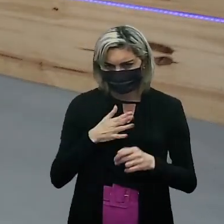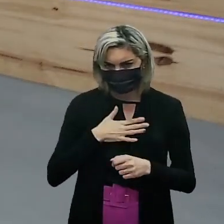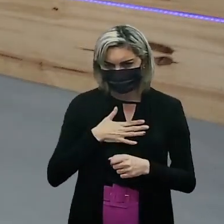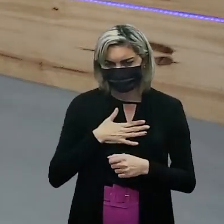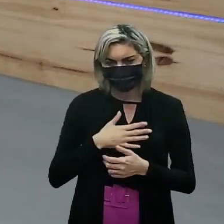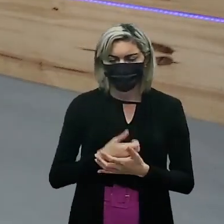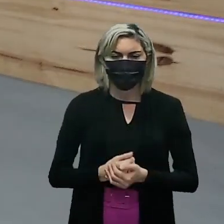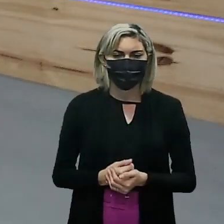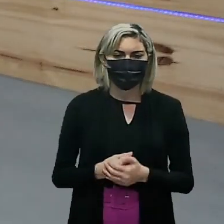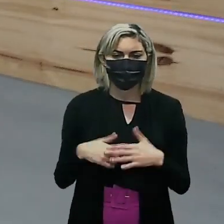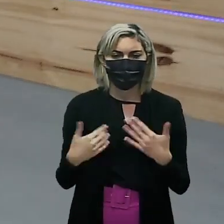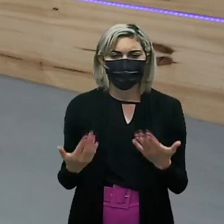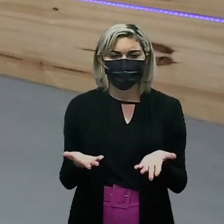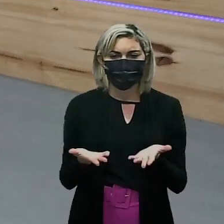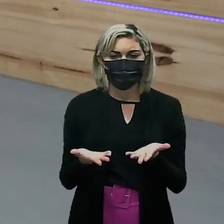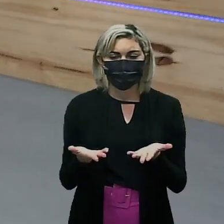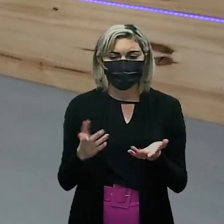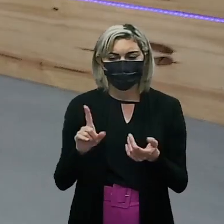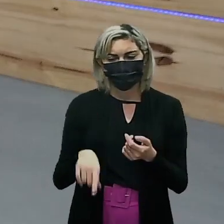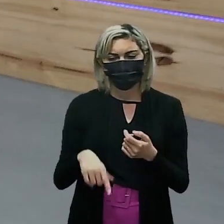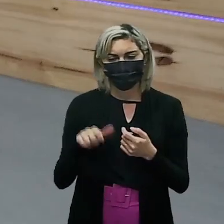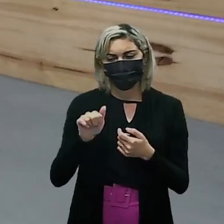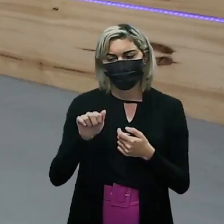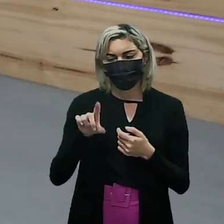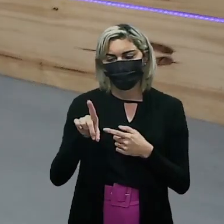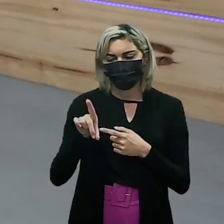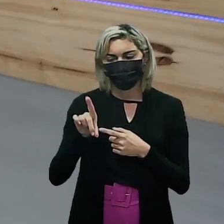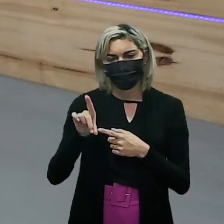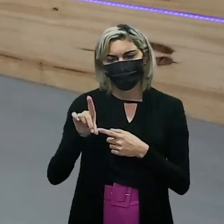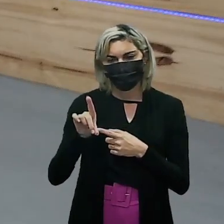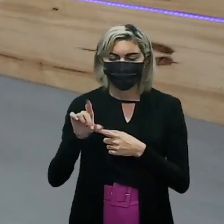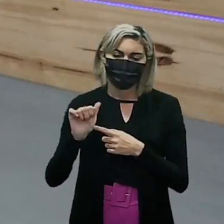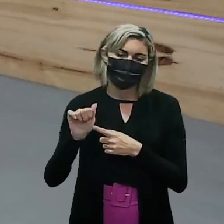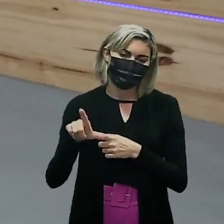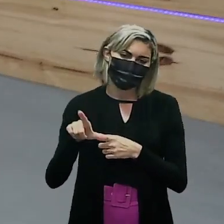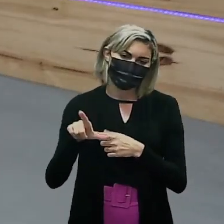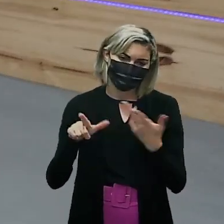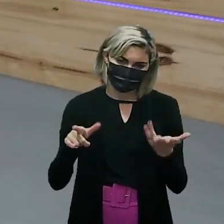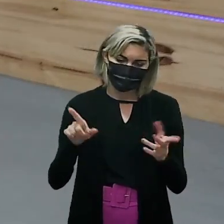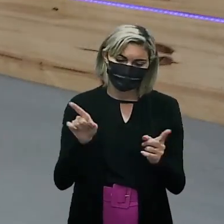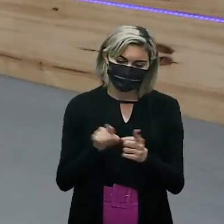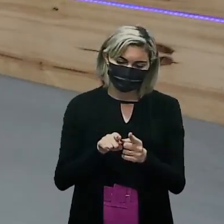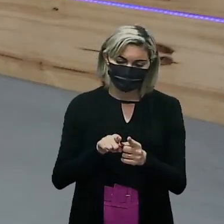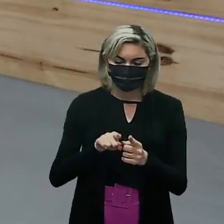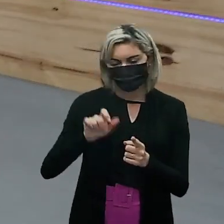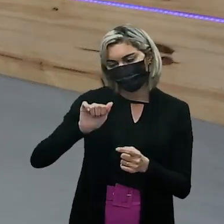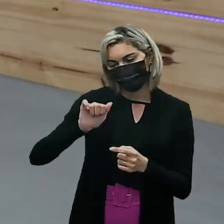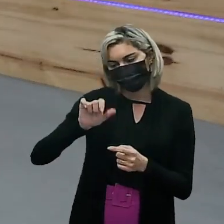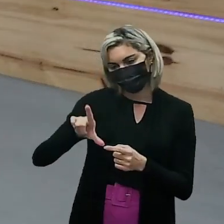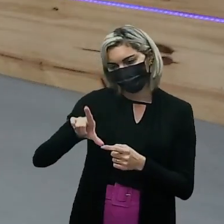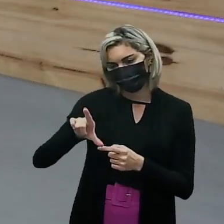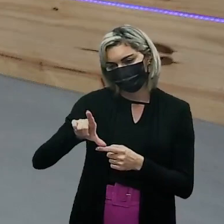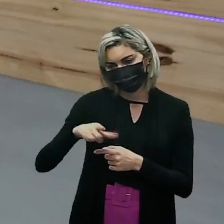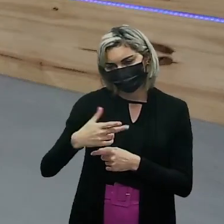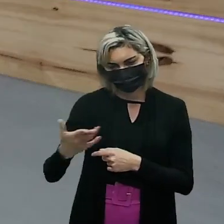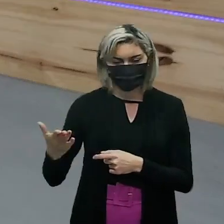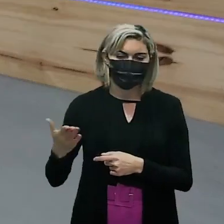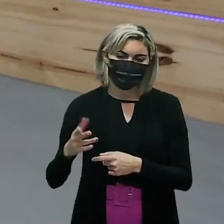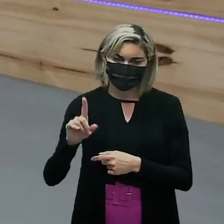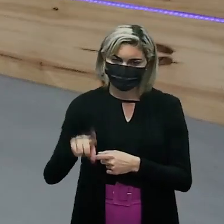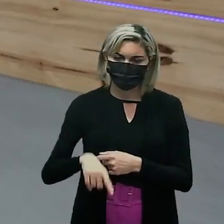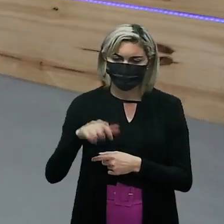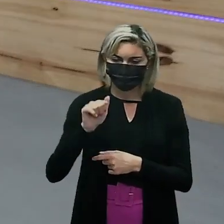Não! Ele disse que era au e é isso mesmo o sufixo que caracteriza o aldeído